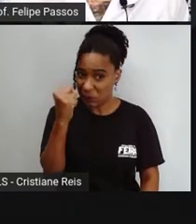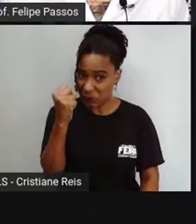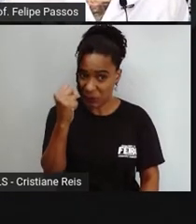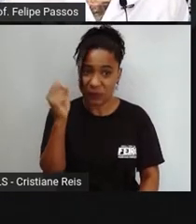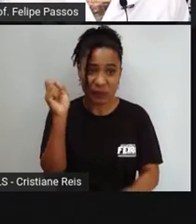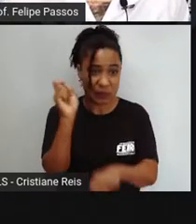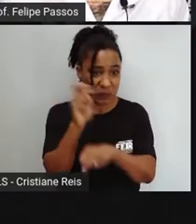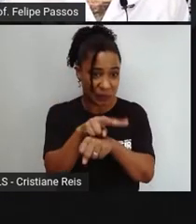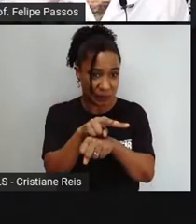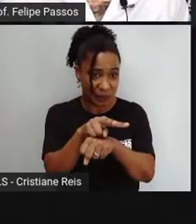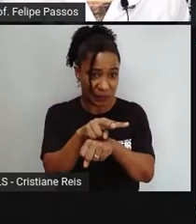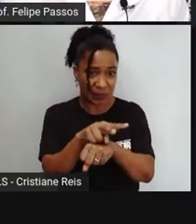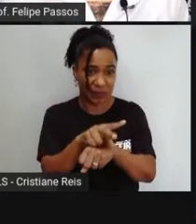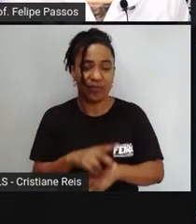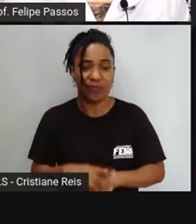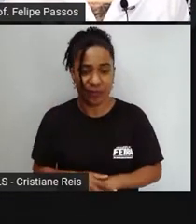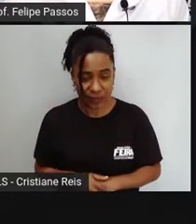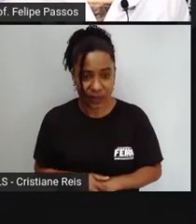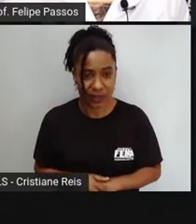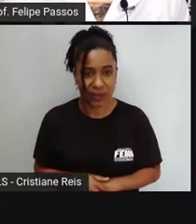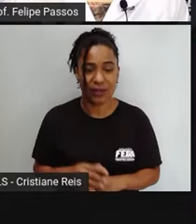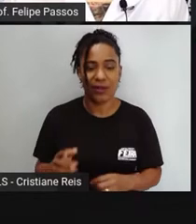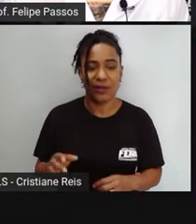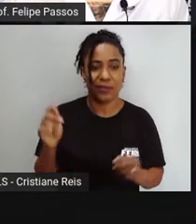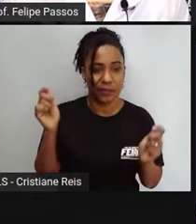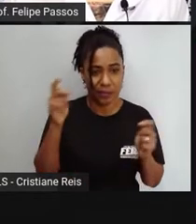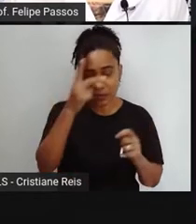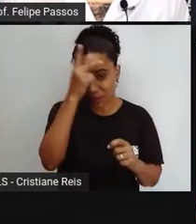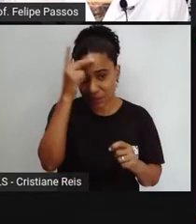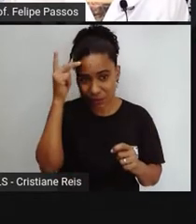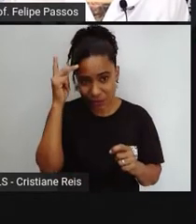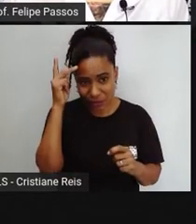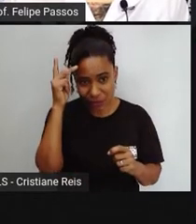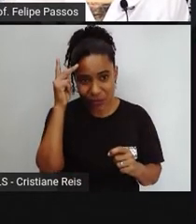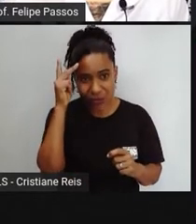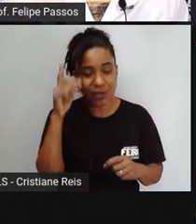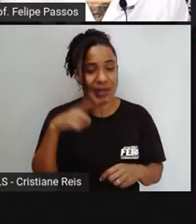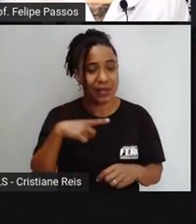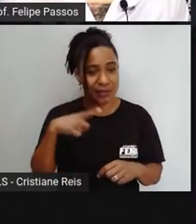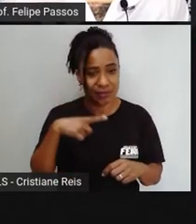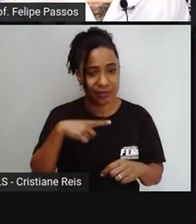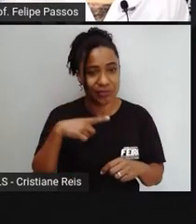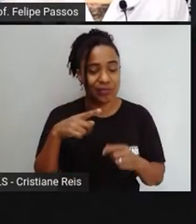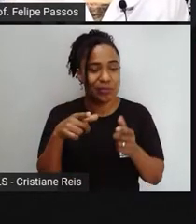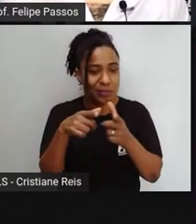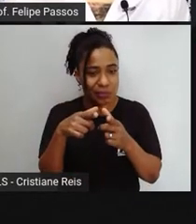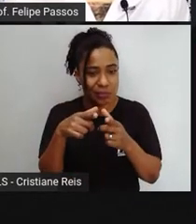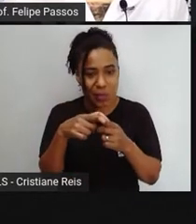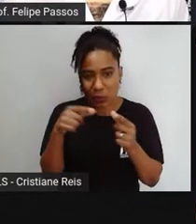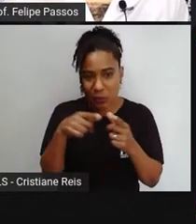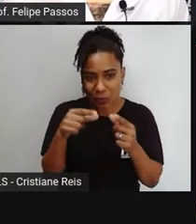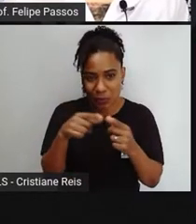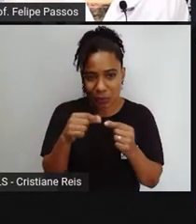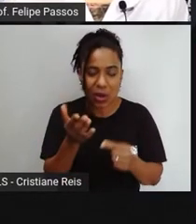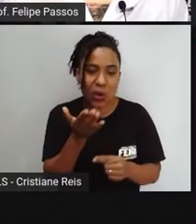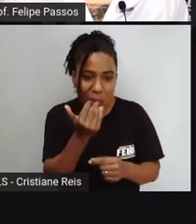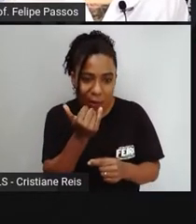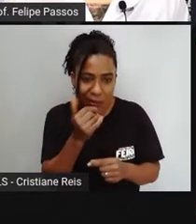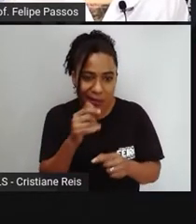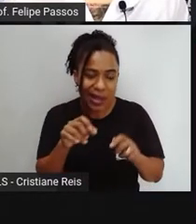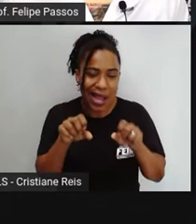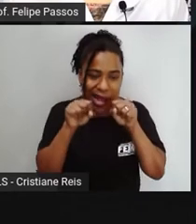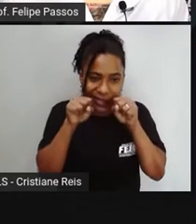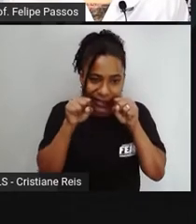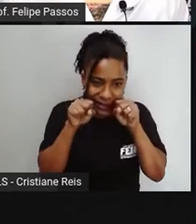Dependendo do estado de saúde da pessoa que é envenenada por essa planta, se de repente a pessoa foi lá e comeu um pedaço dessa folha,